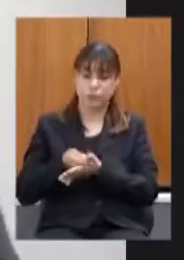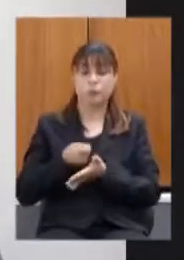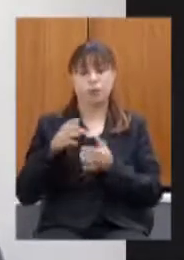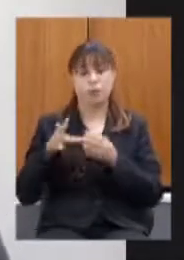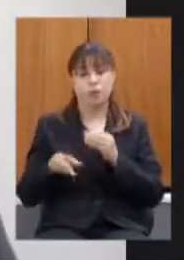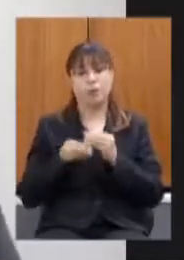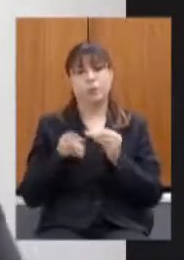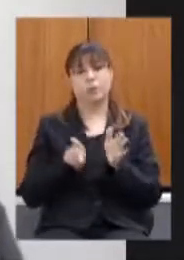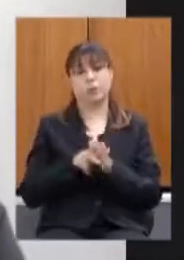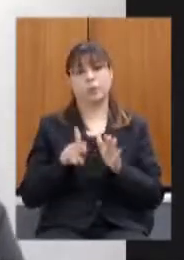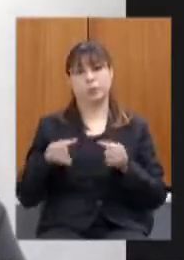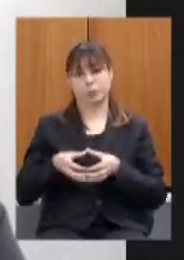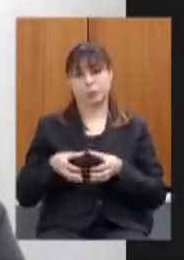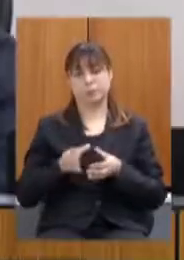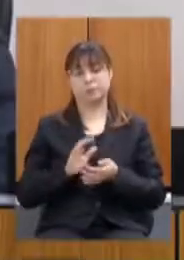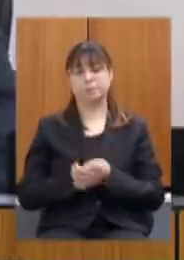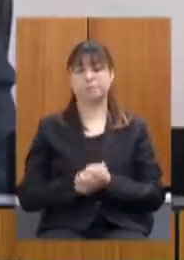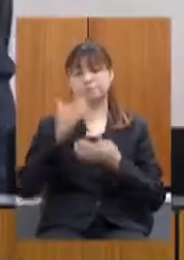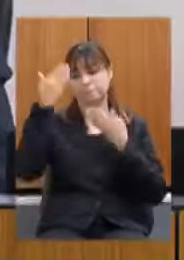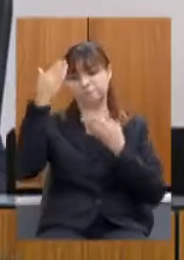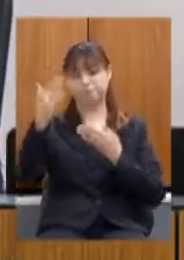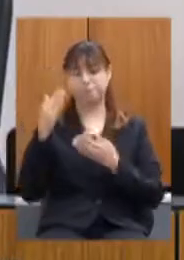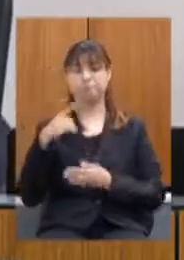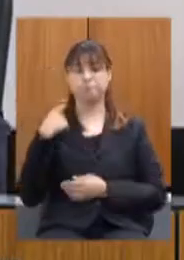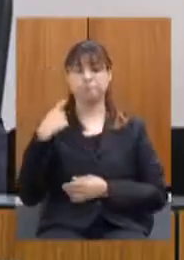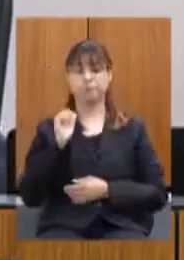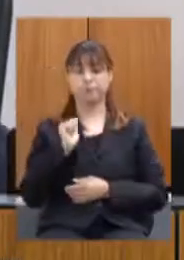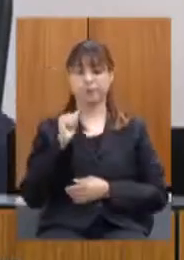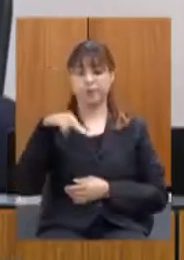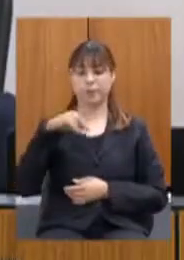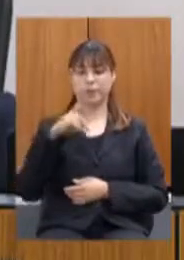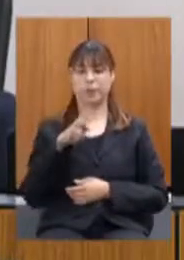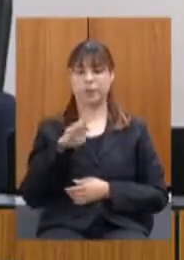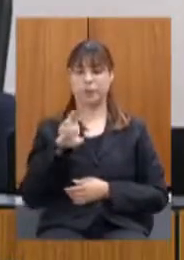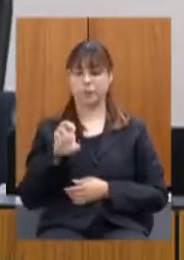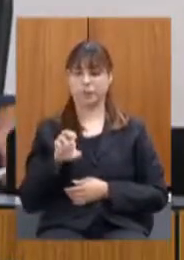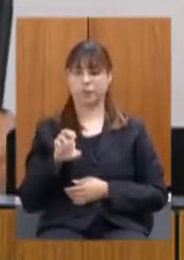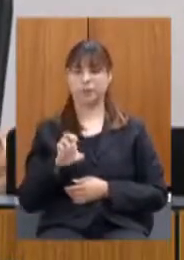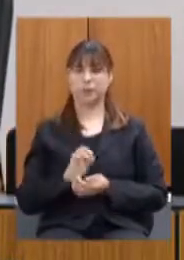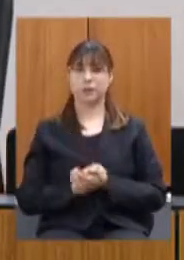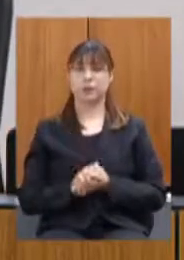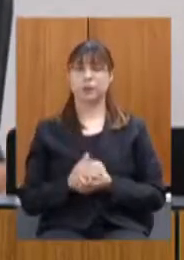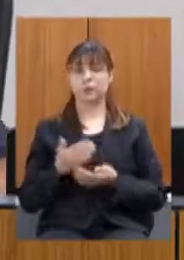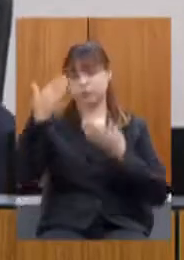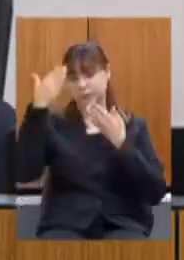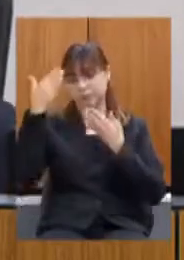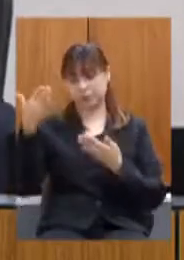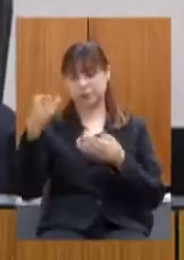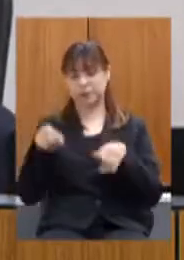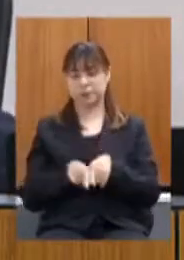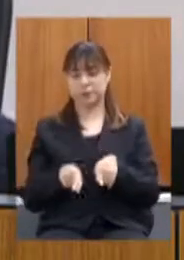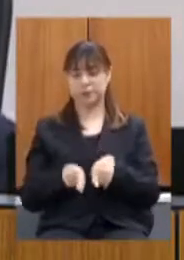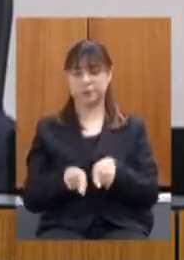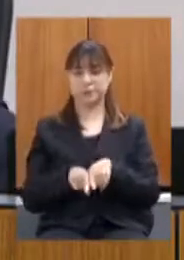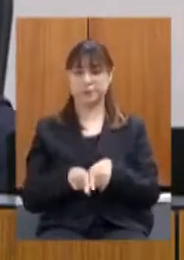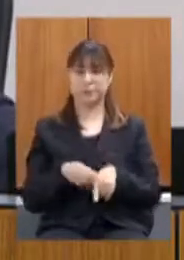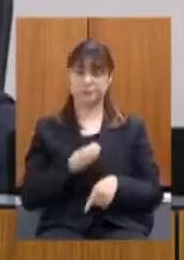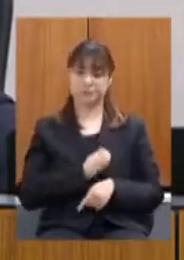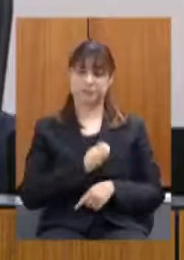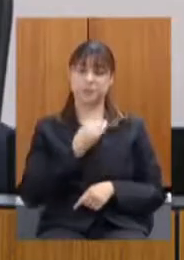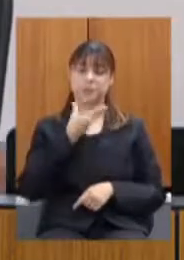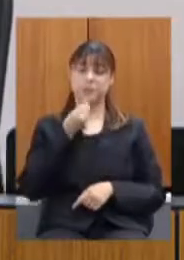comissão muito obrigado deputado André quero agradecer aqui também a presença do